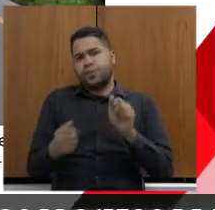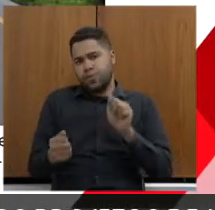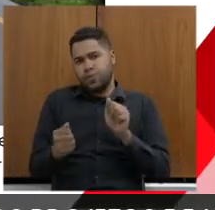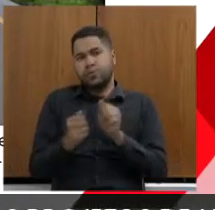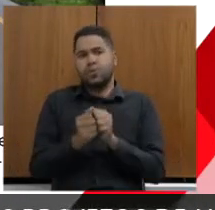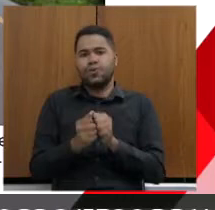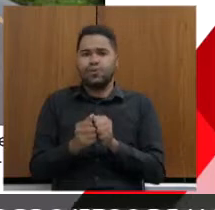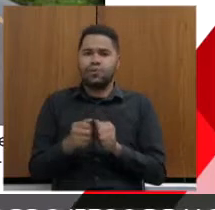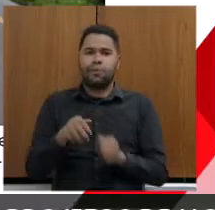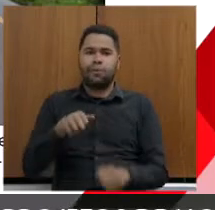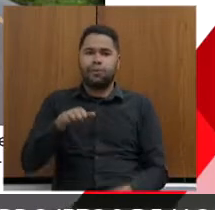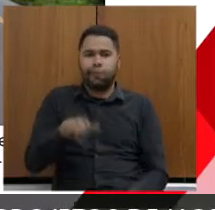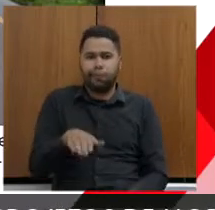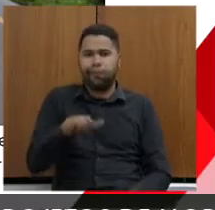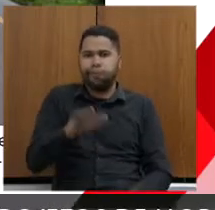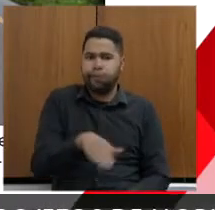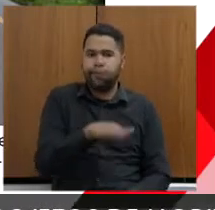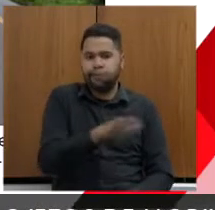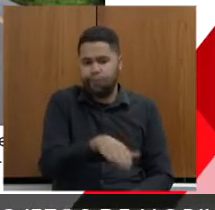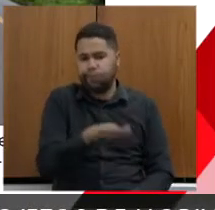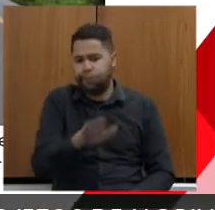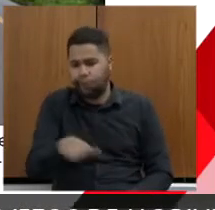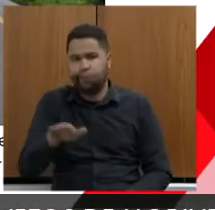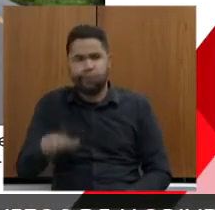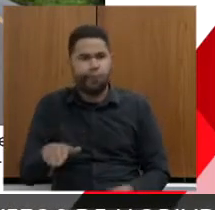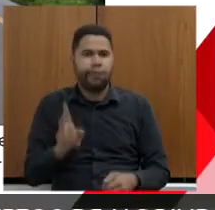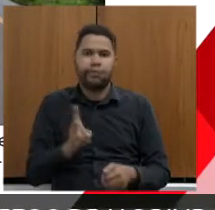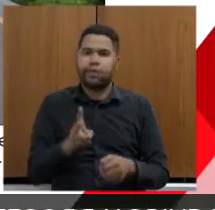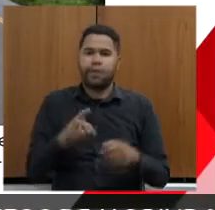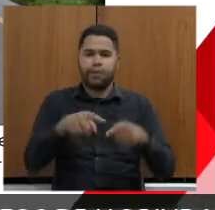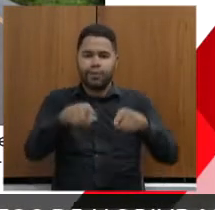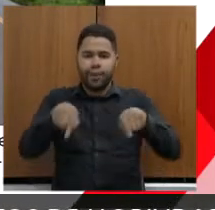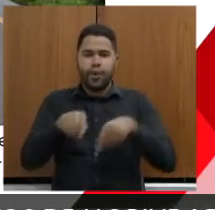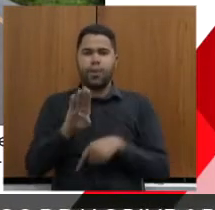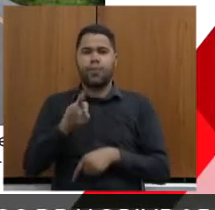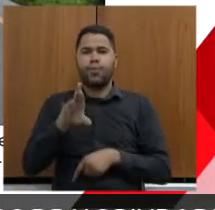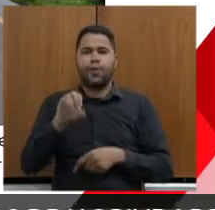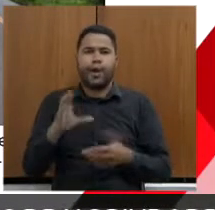com a buraqueira que tem nas rodovias. Por que isso?